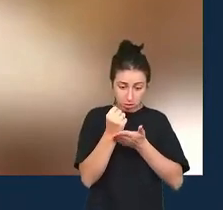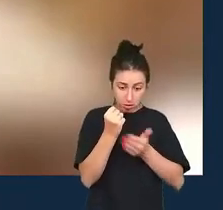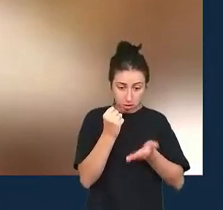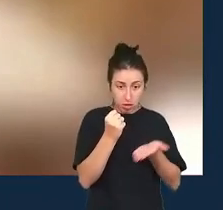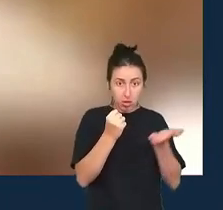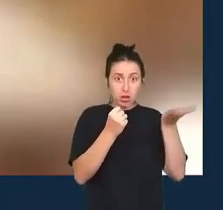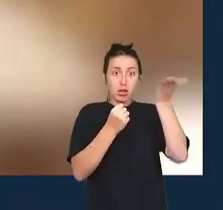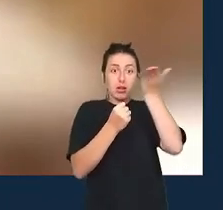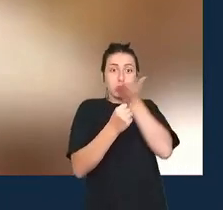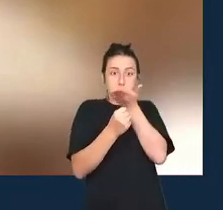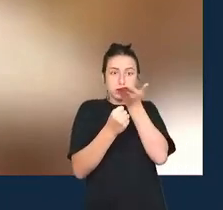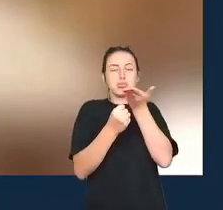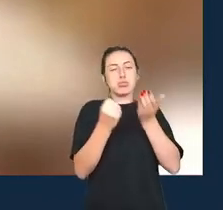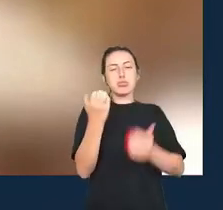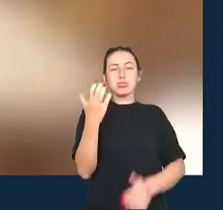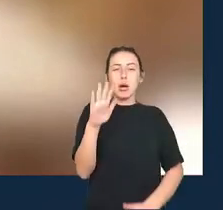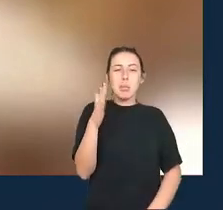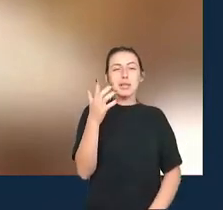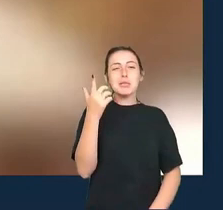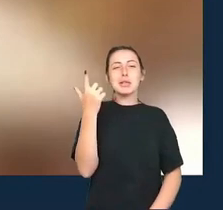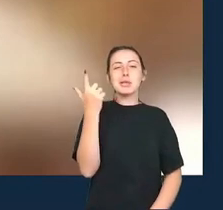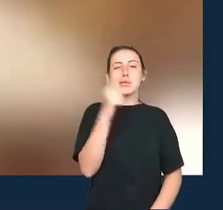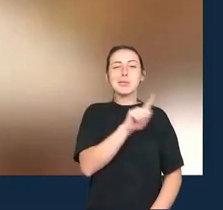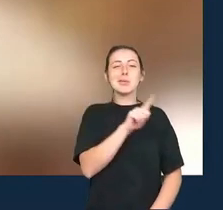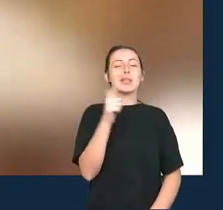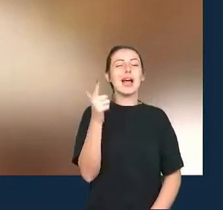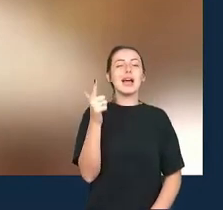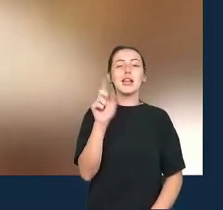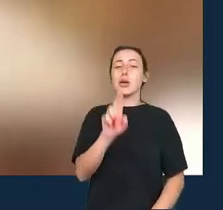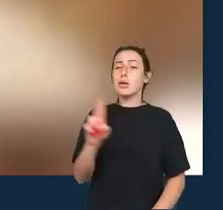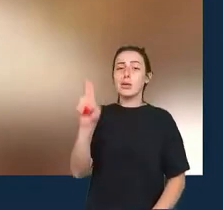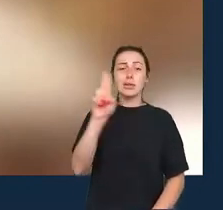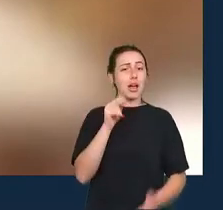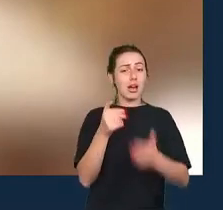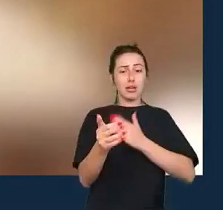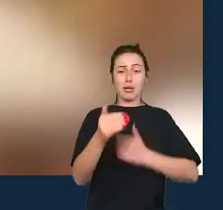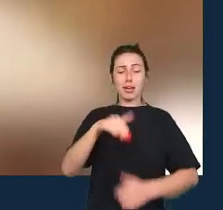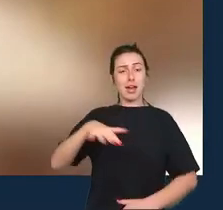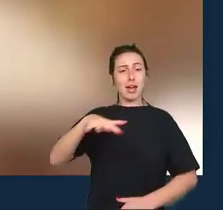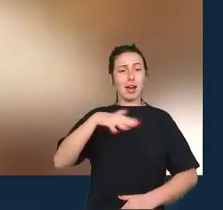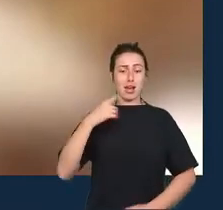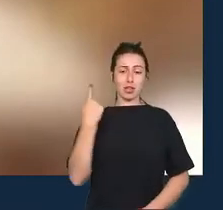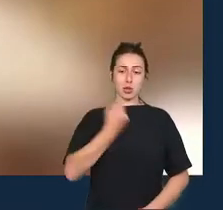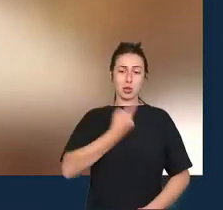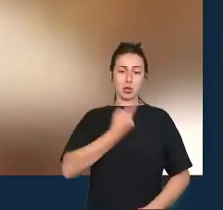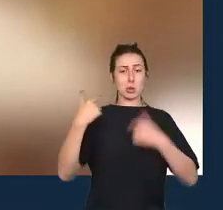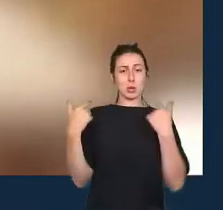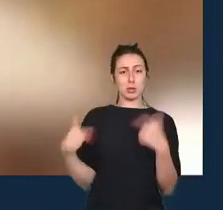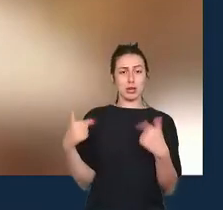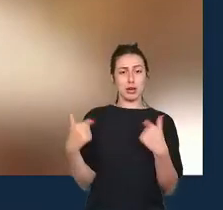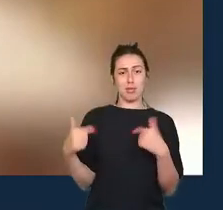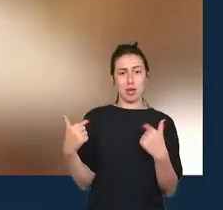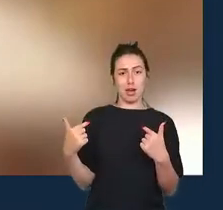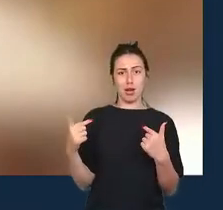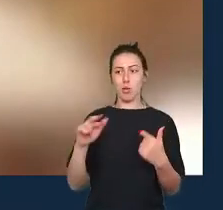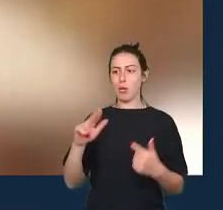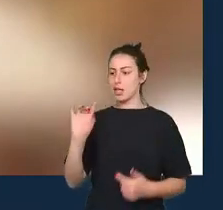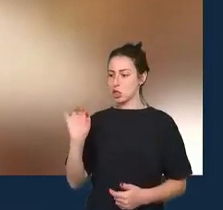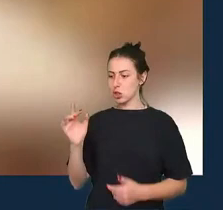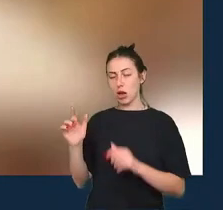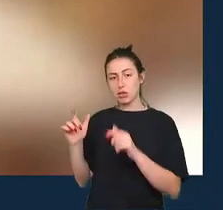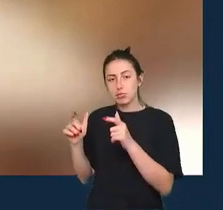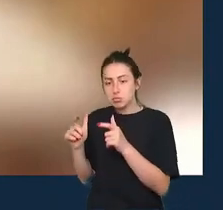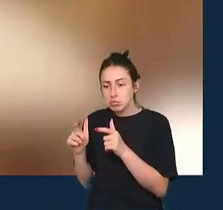prática e que consigamos então inseri-lo em todas as partes do nosso trabalho e não ficar só naquele cantinho da sala de redação